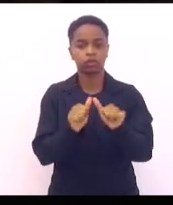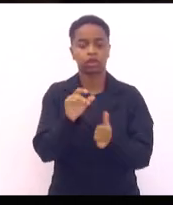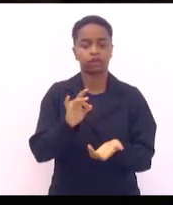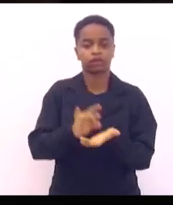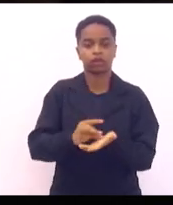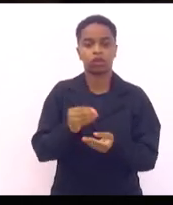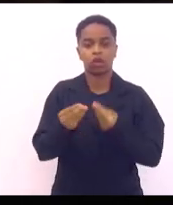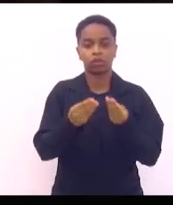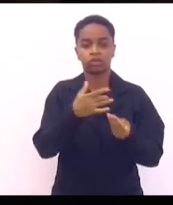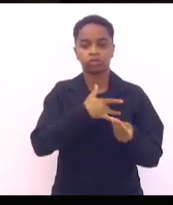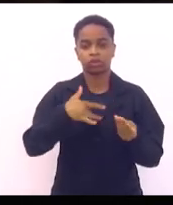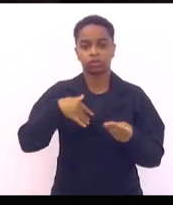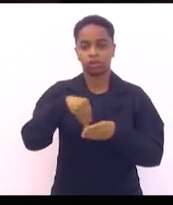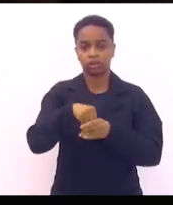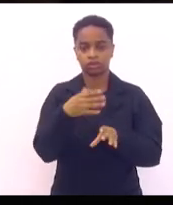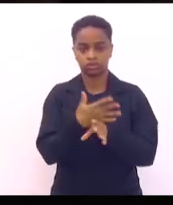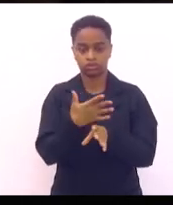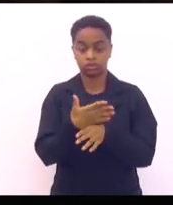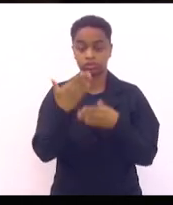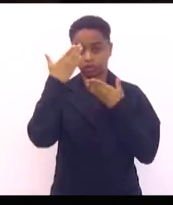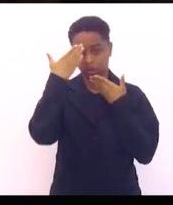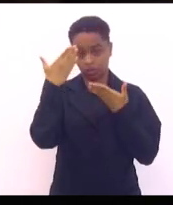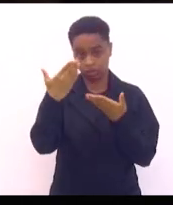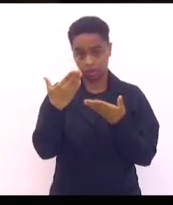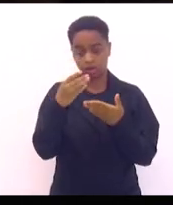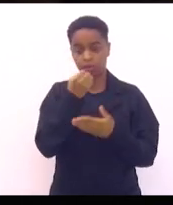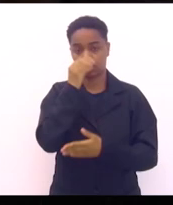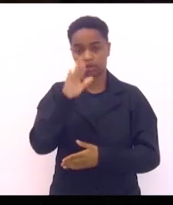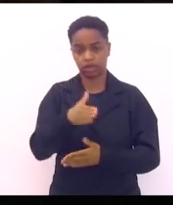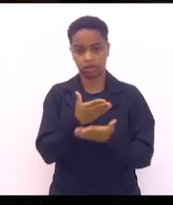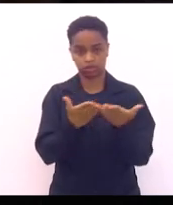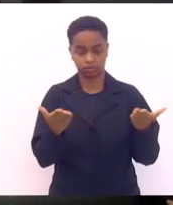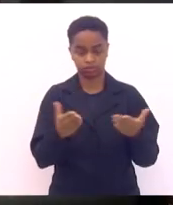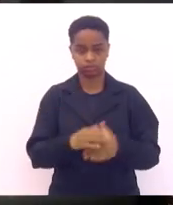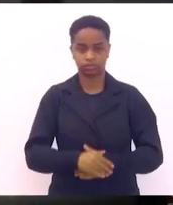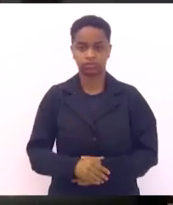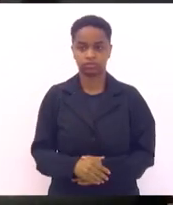saúde pelos nossos municípios. Está legal? Meu muito obrigado e boa tarde a todos.